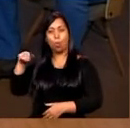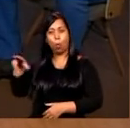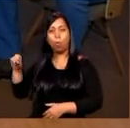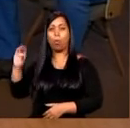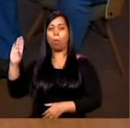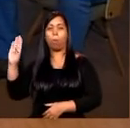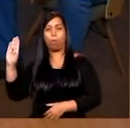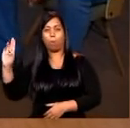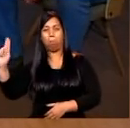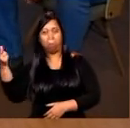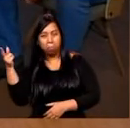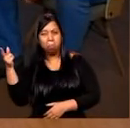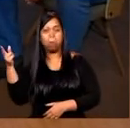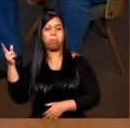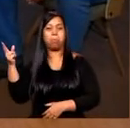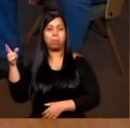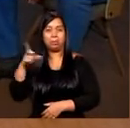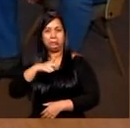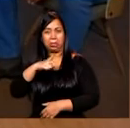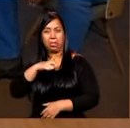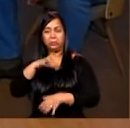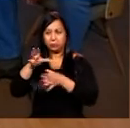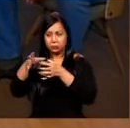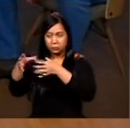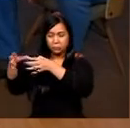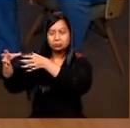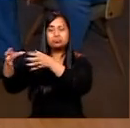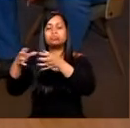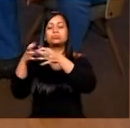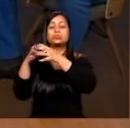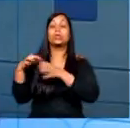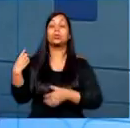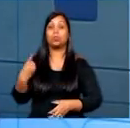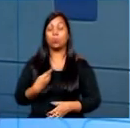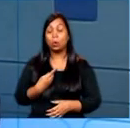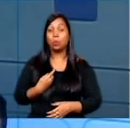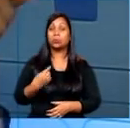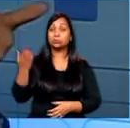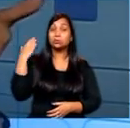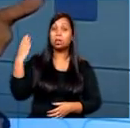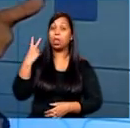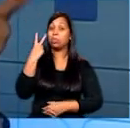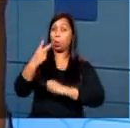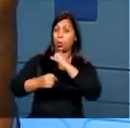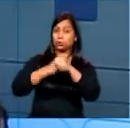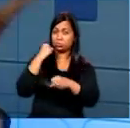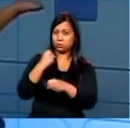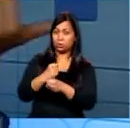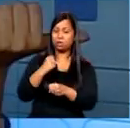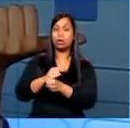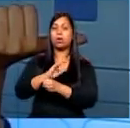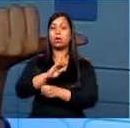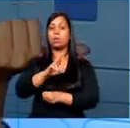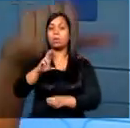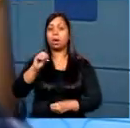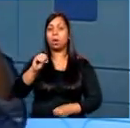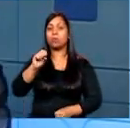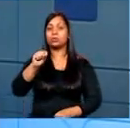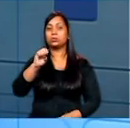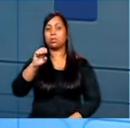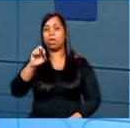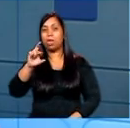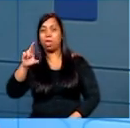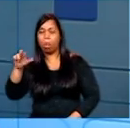Belo Horizonte, né, tem uma transição. a gente... Nós estivemos em uma escola durante dois anos, que é o Oscar de Barro Serra Dória,